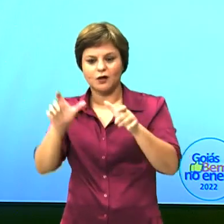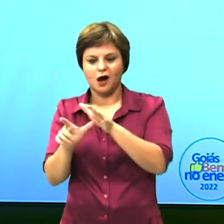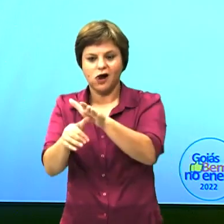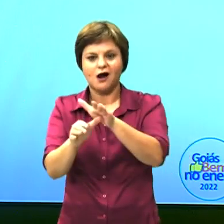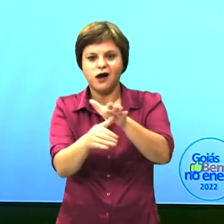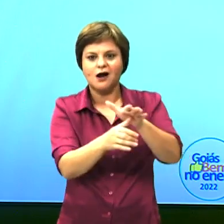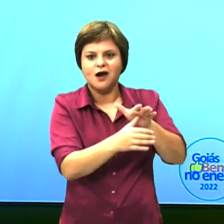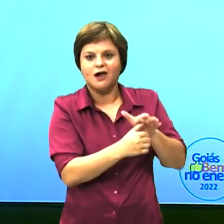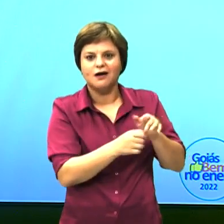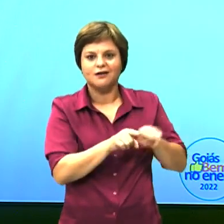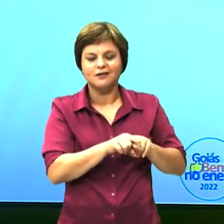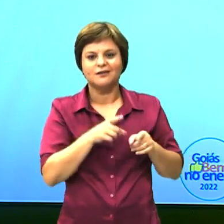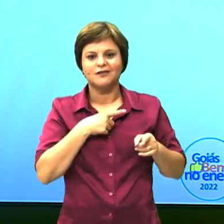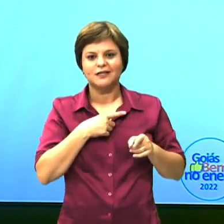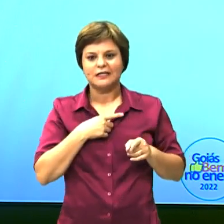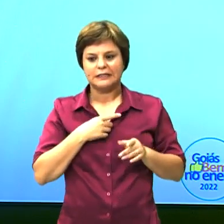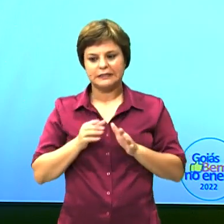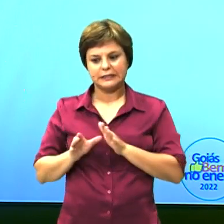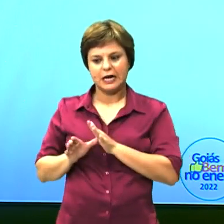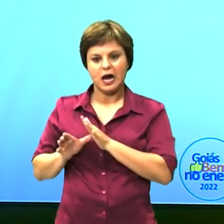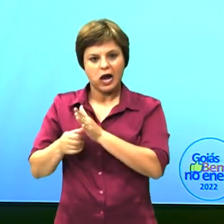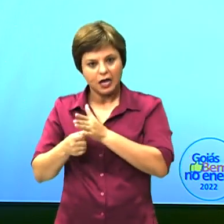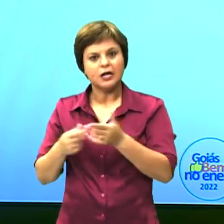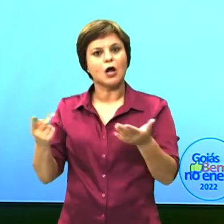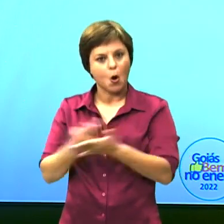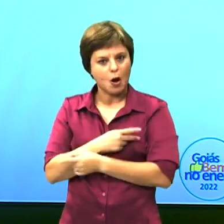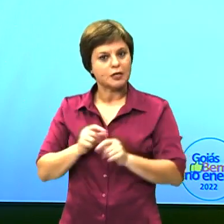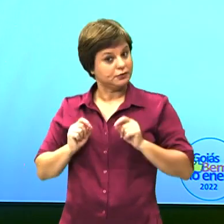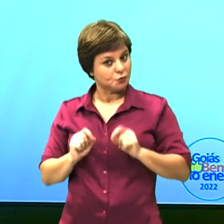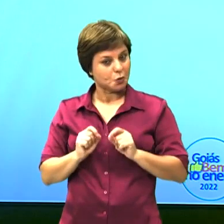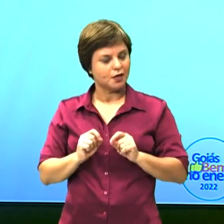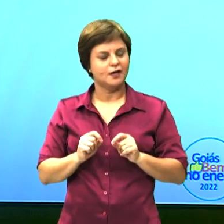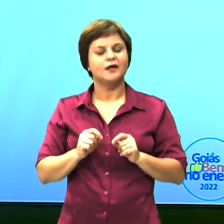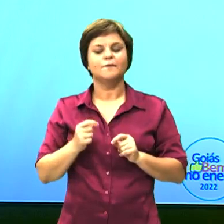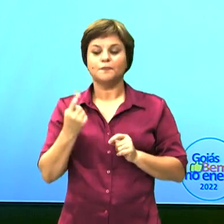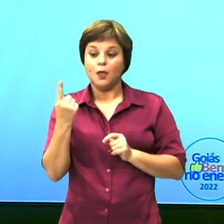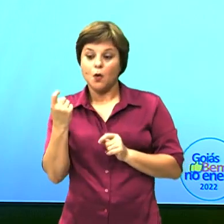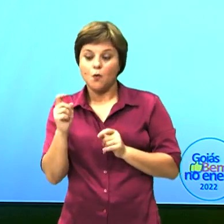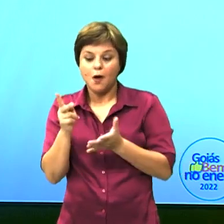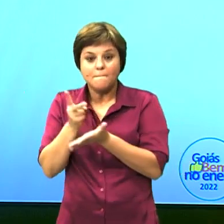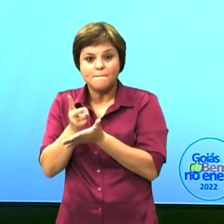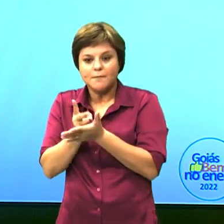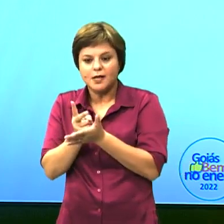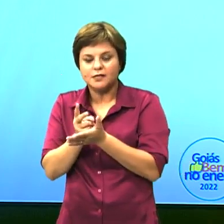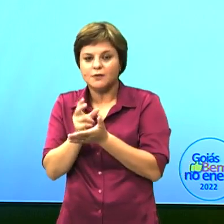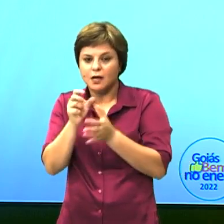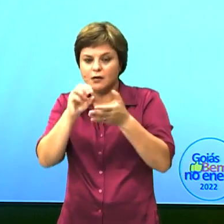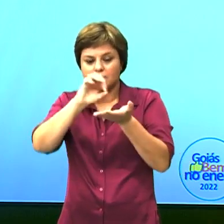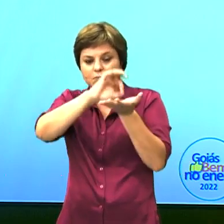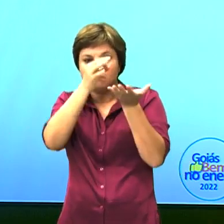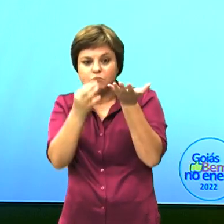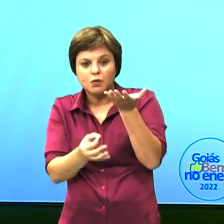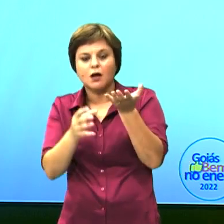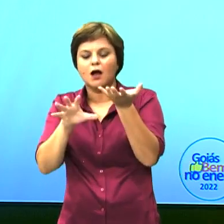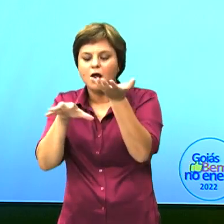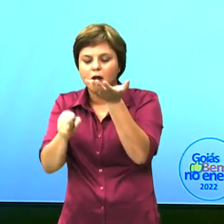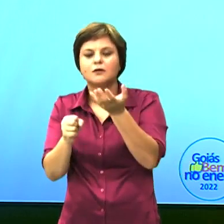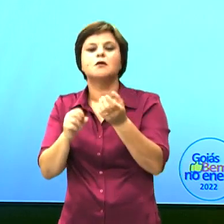E esse comportamento de ladroagem faz com que uma mesma semente possa ser enterrada